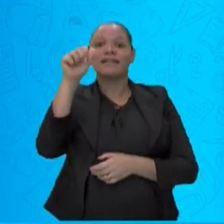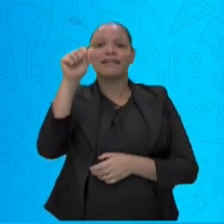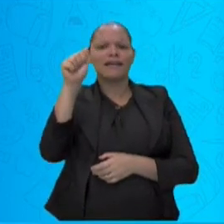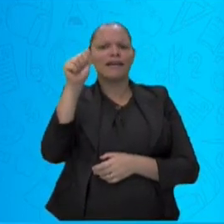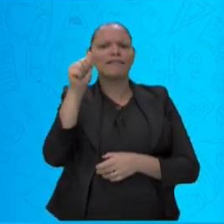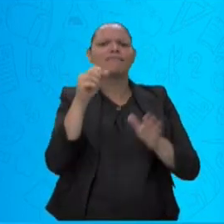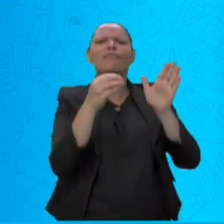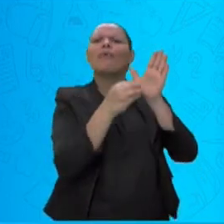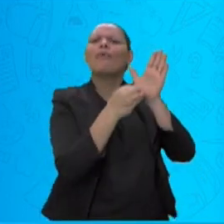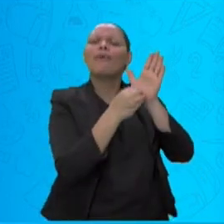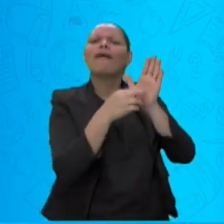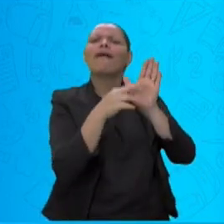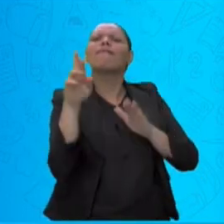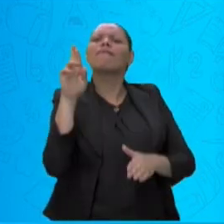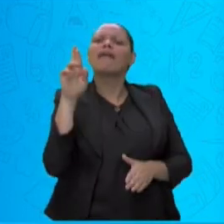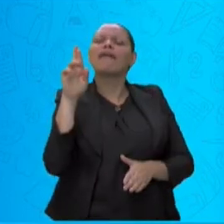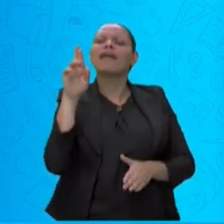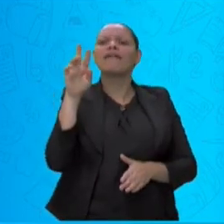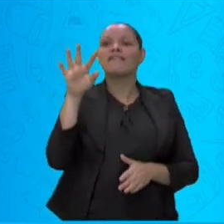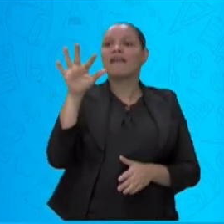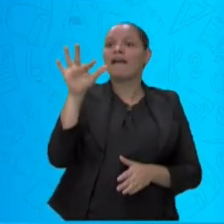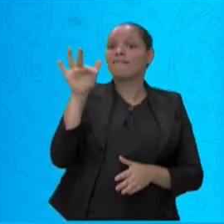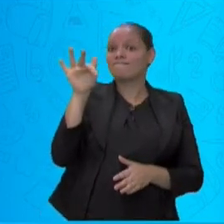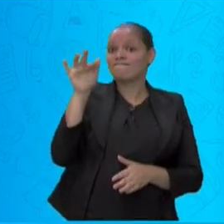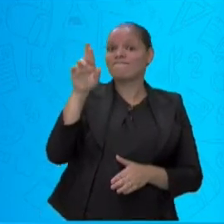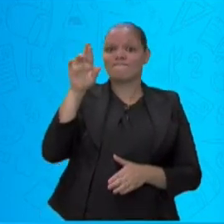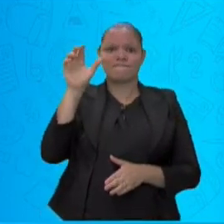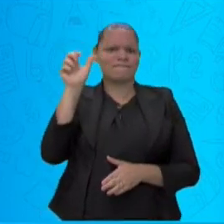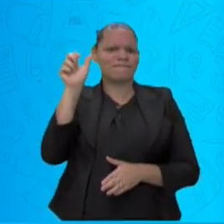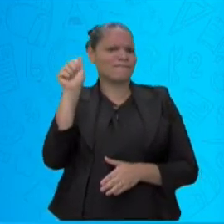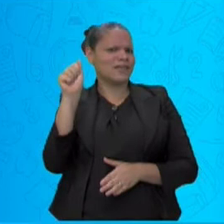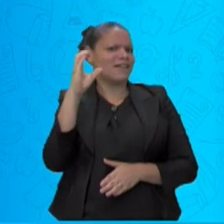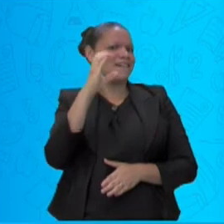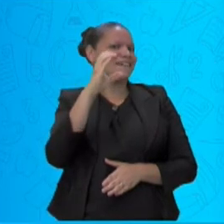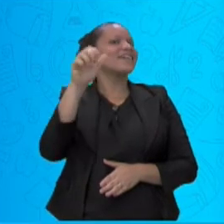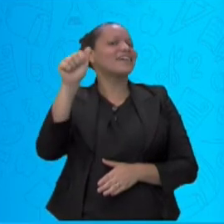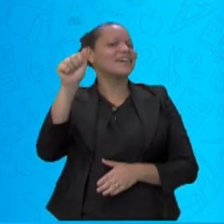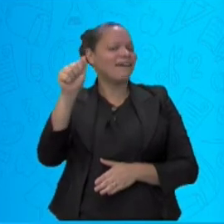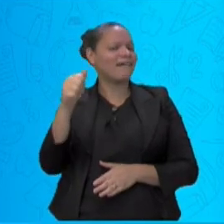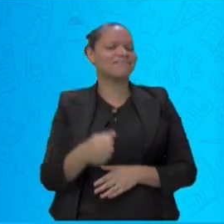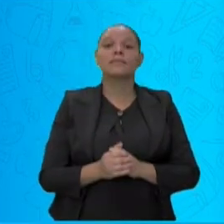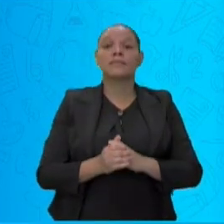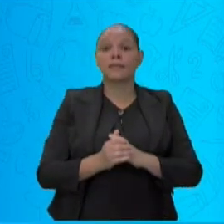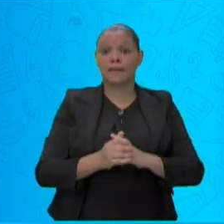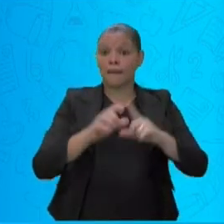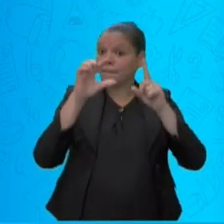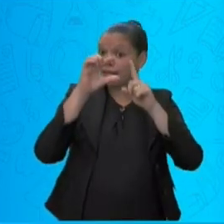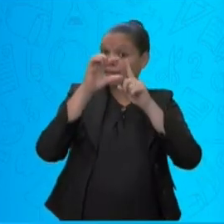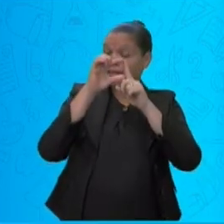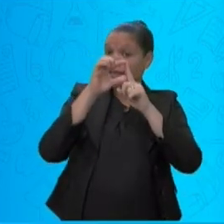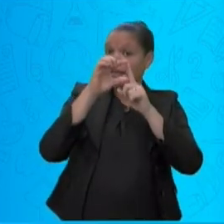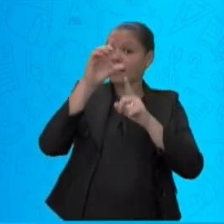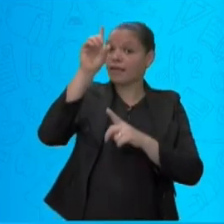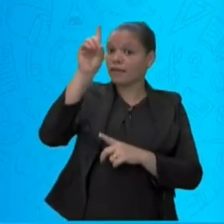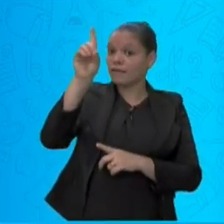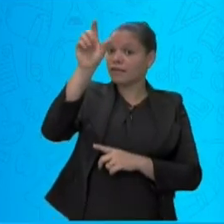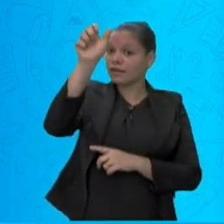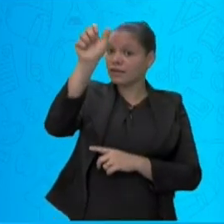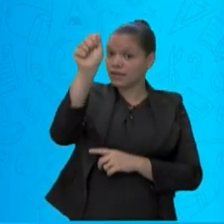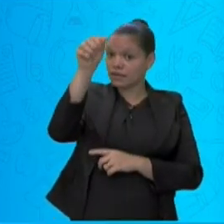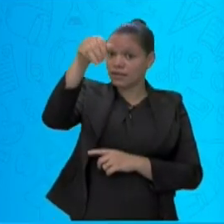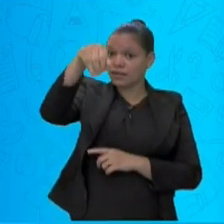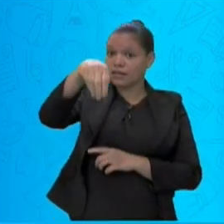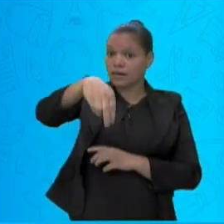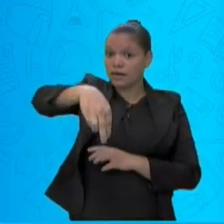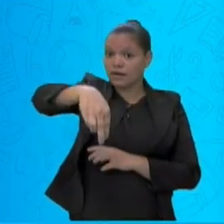-ca. Formou uma nova palavra. Dama. Vamos acrescentar